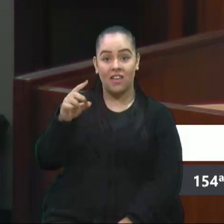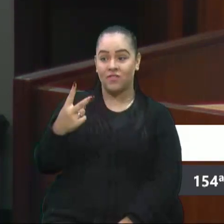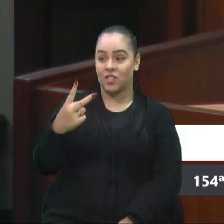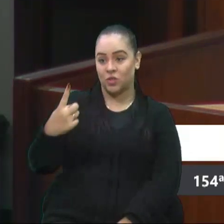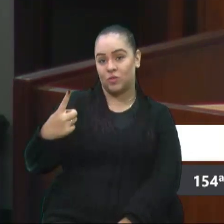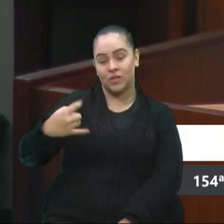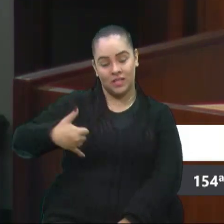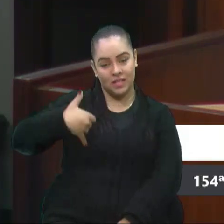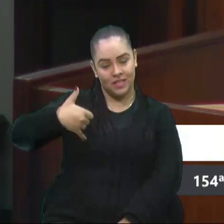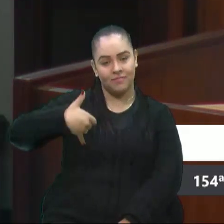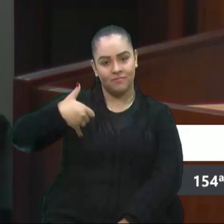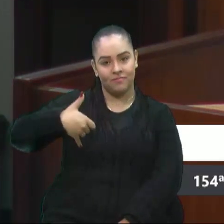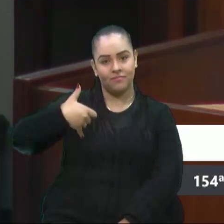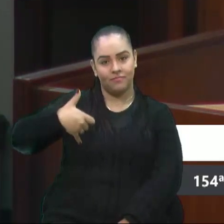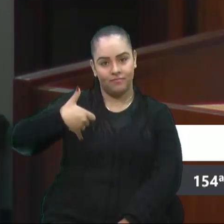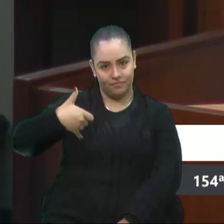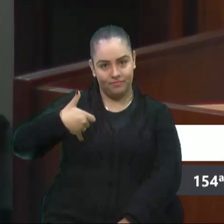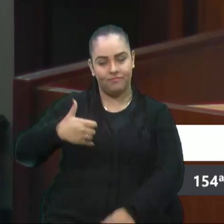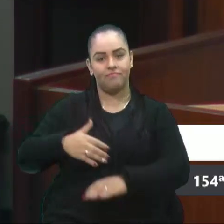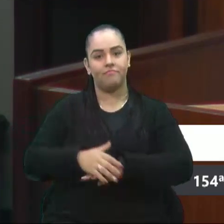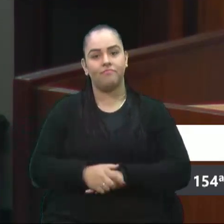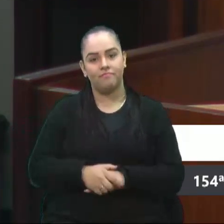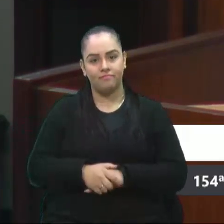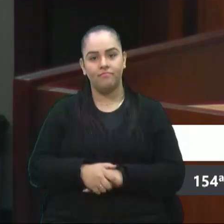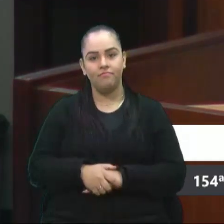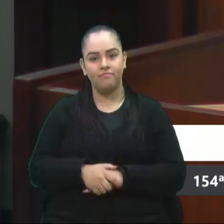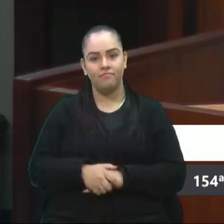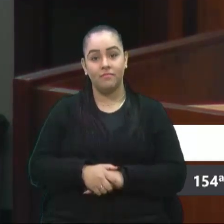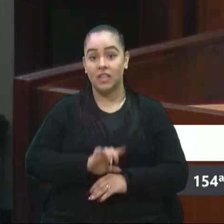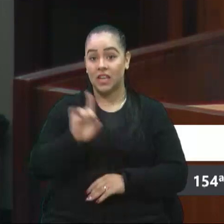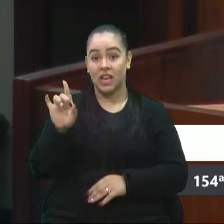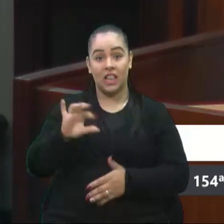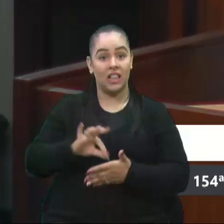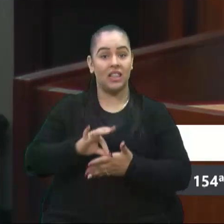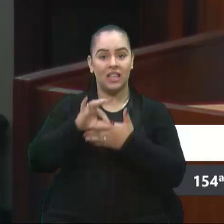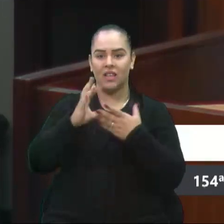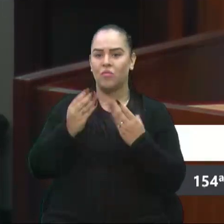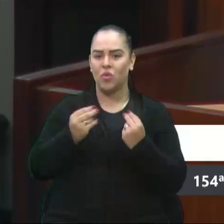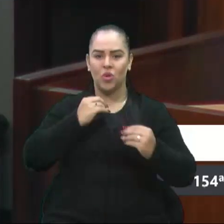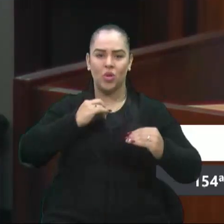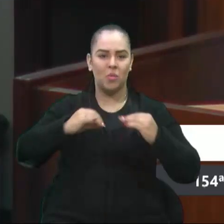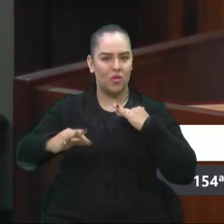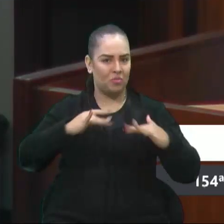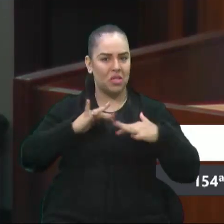ela liderou muitos movimentos aqui nessa Câmara.